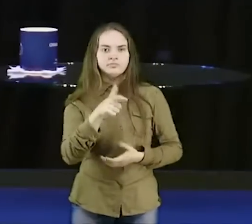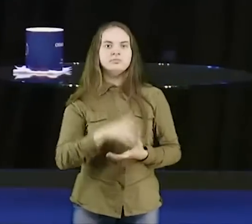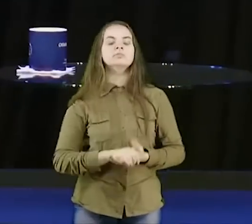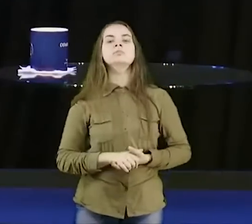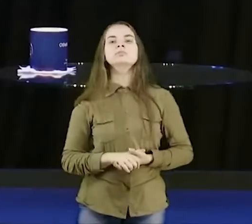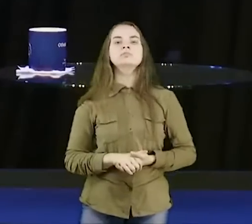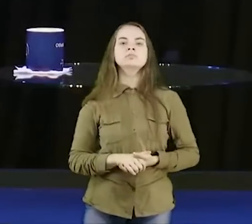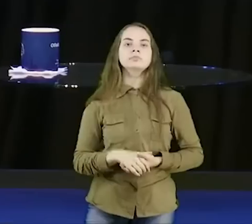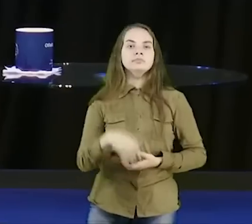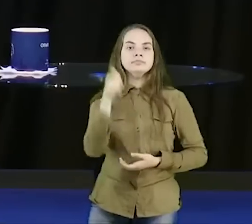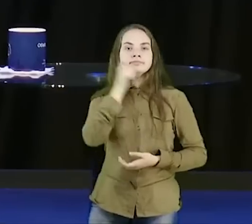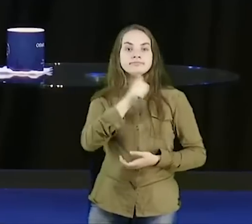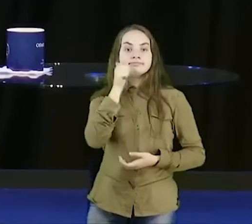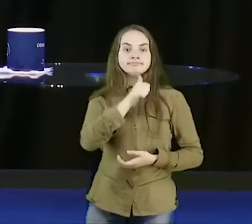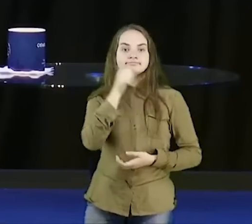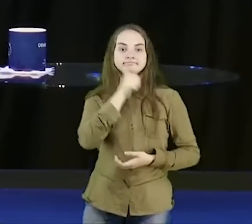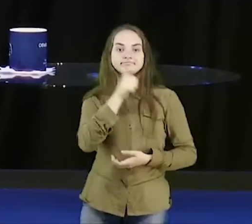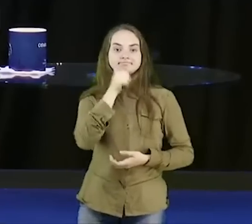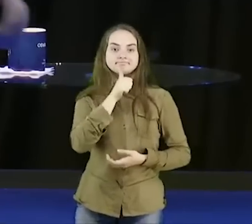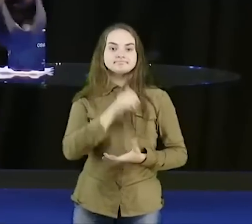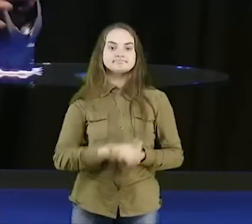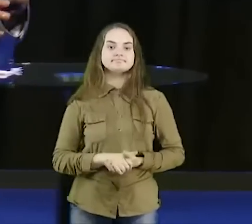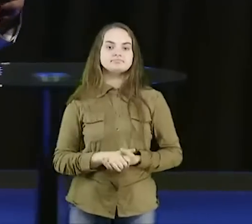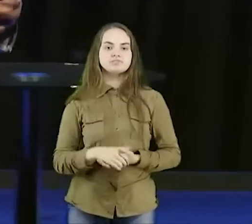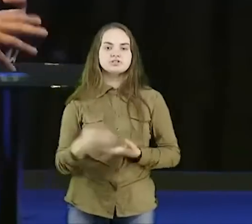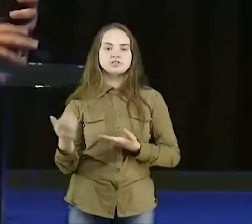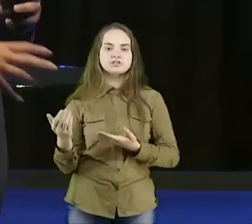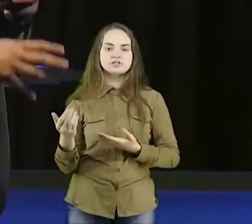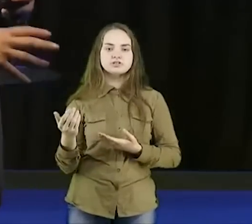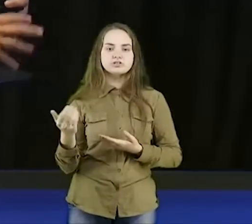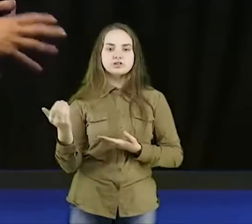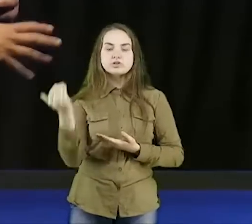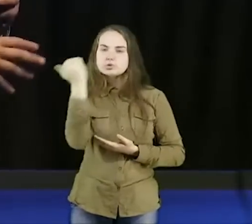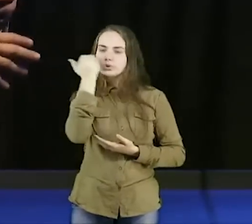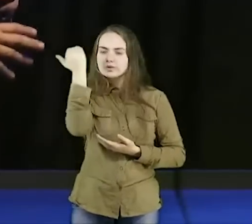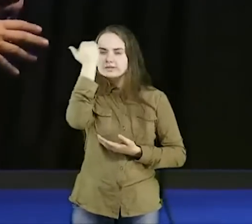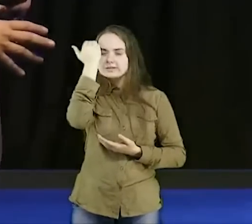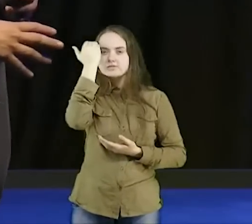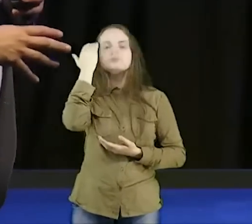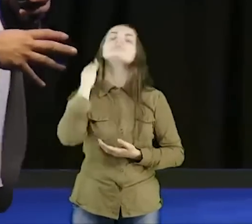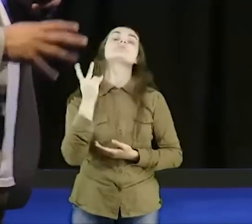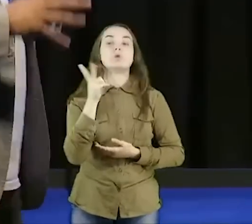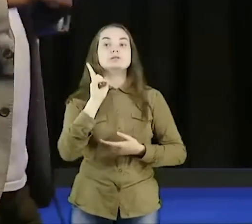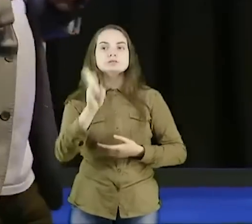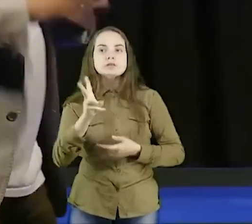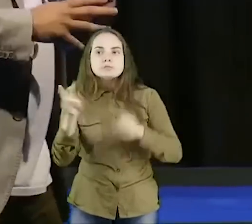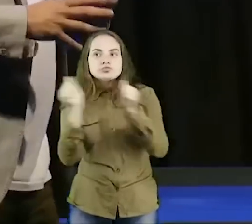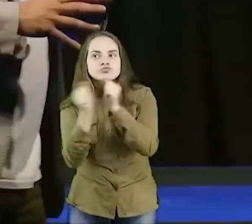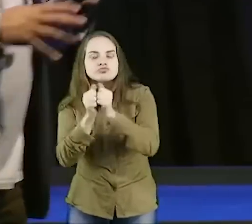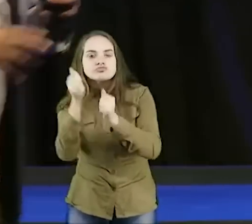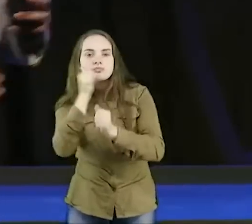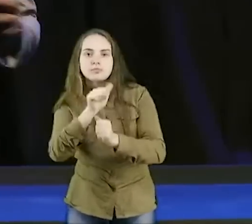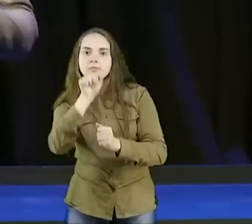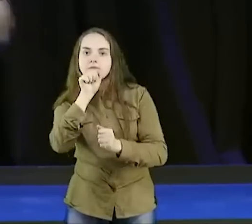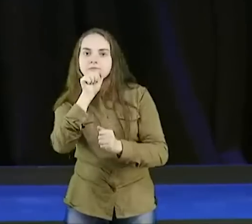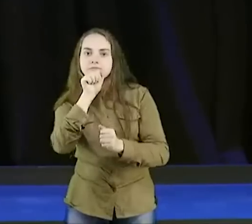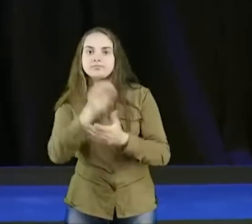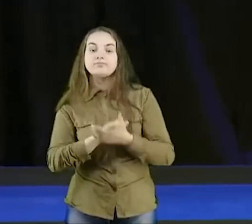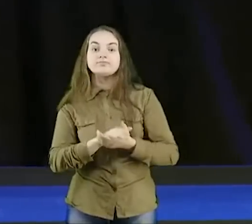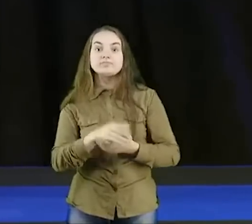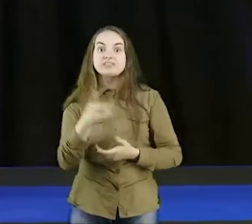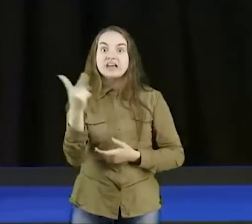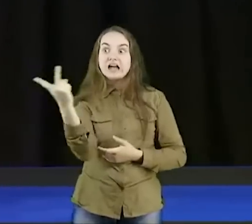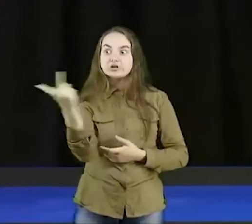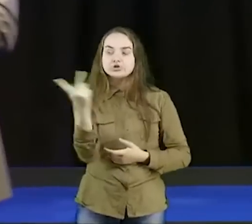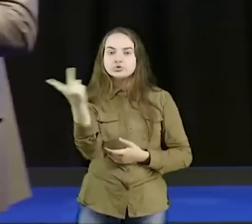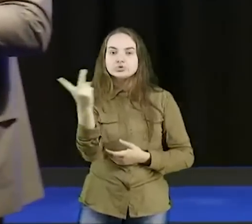era uma menina, eu achava até, que era menor de idade, então, eu queria sempre, que a mãe, acompanhasse o processo, só que a menina, ficava endemoniada, e a mãe,